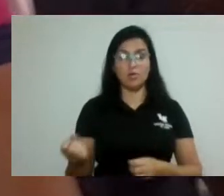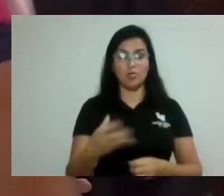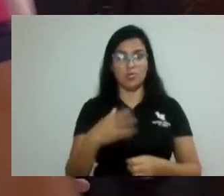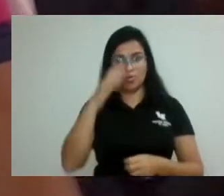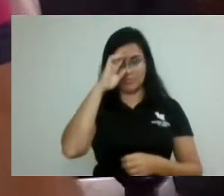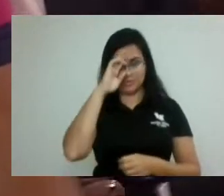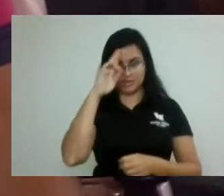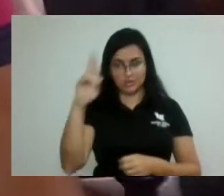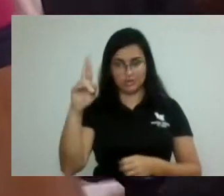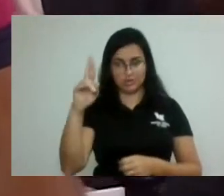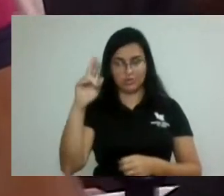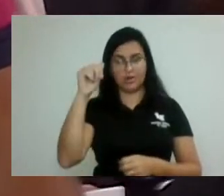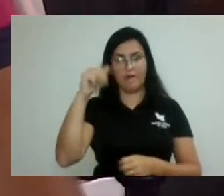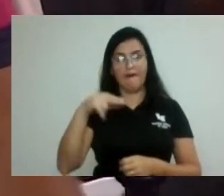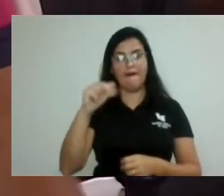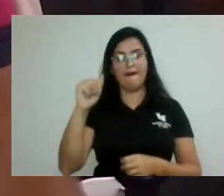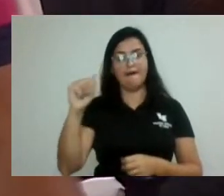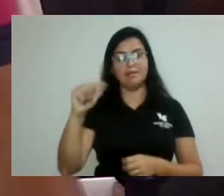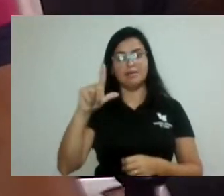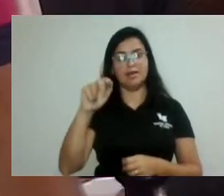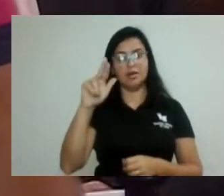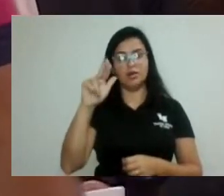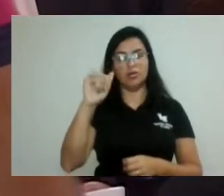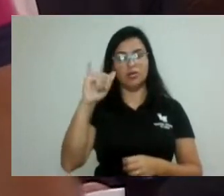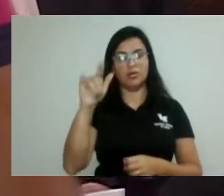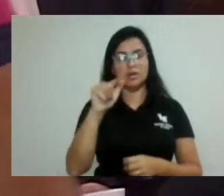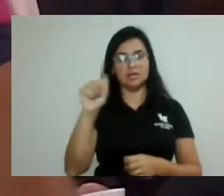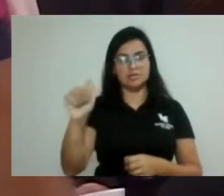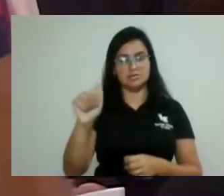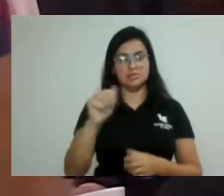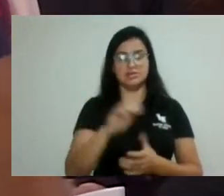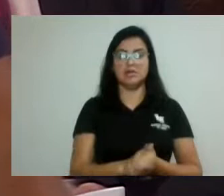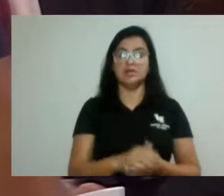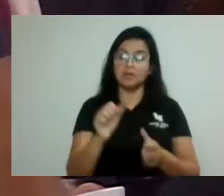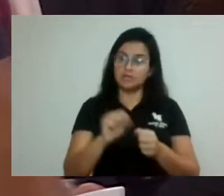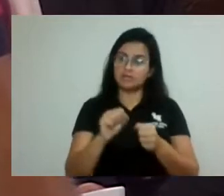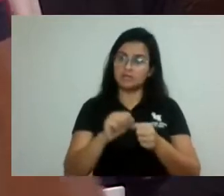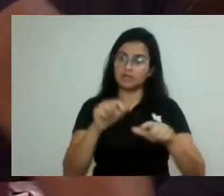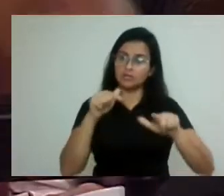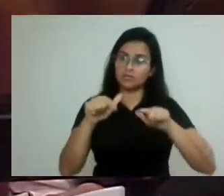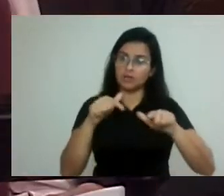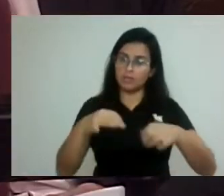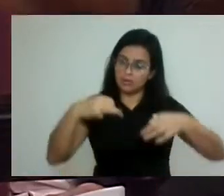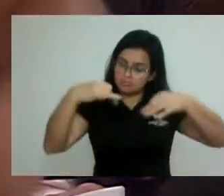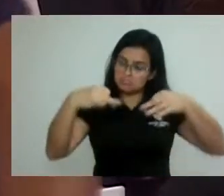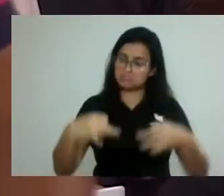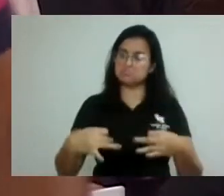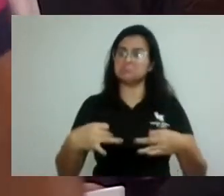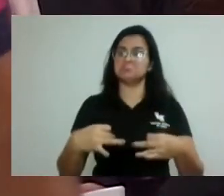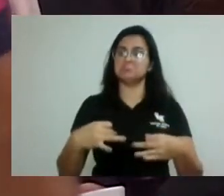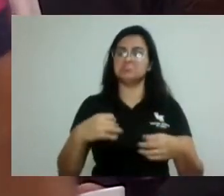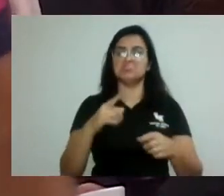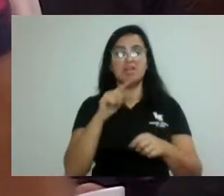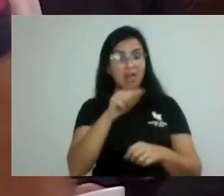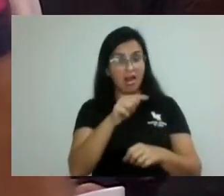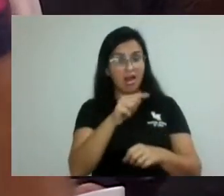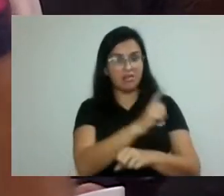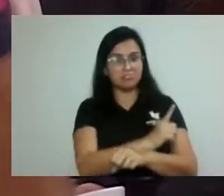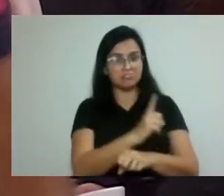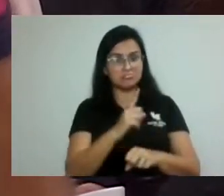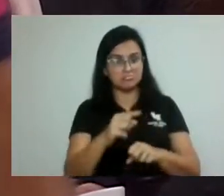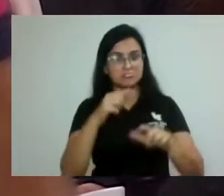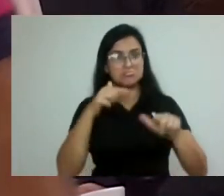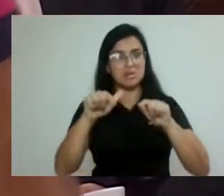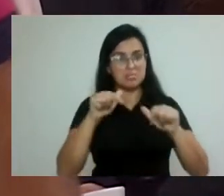trabalho de recuperação dentro do Delurbe. E o serviço lá no bairro Santa Cândida, vi também, na nossa hora parecida, o serviço está ficando